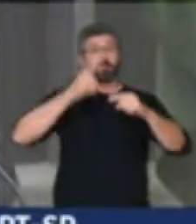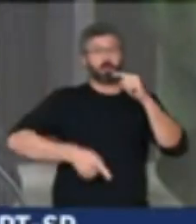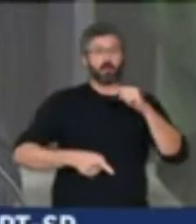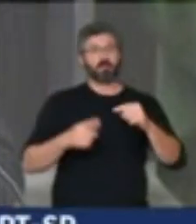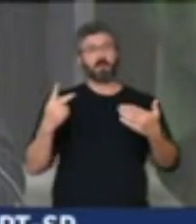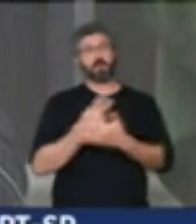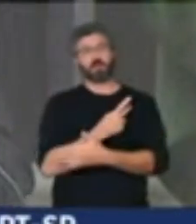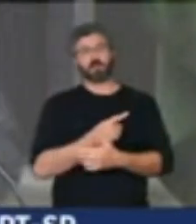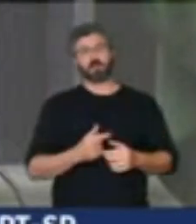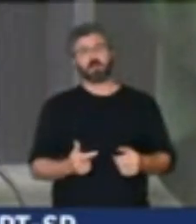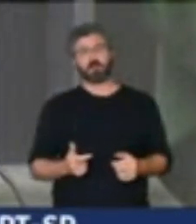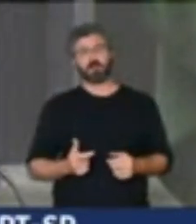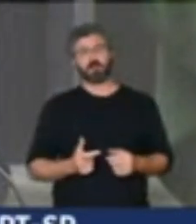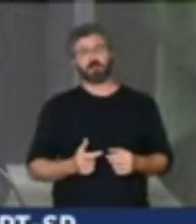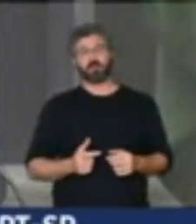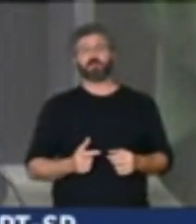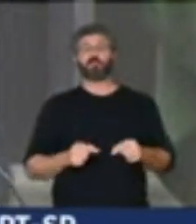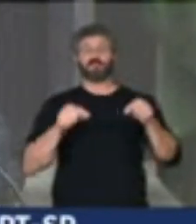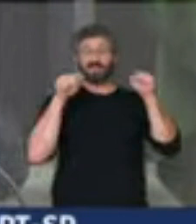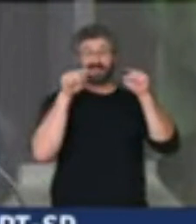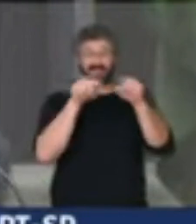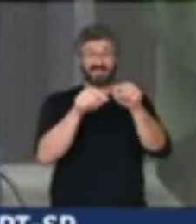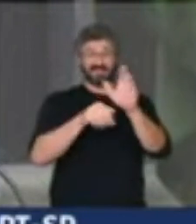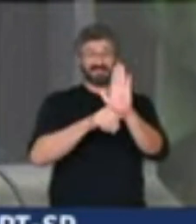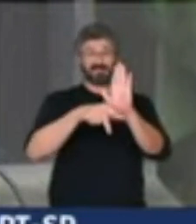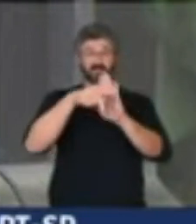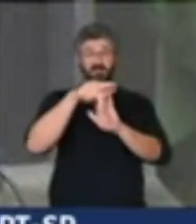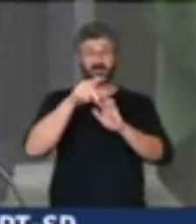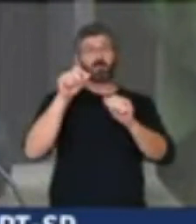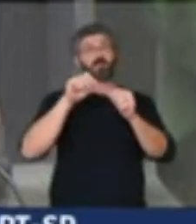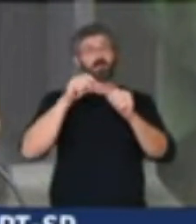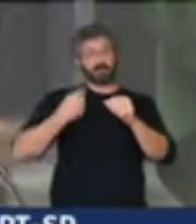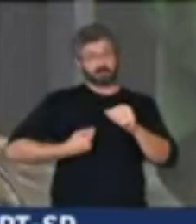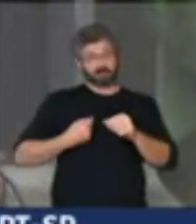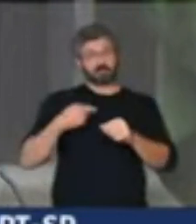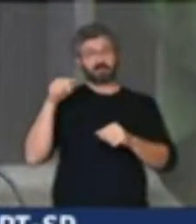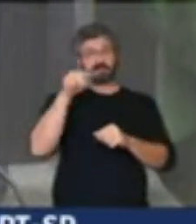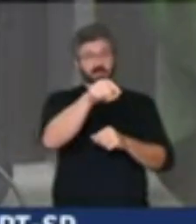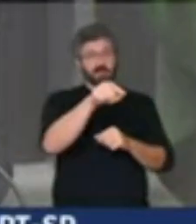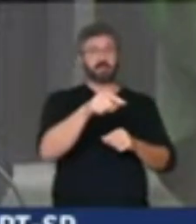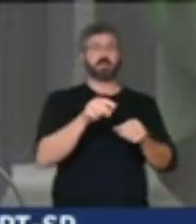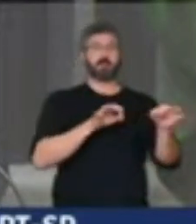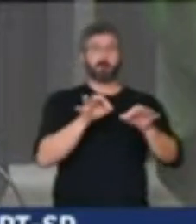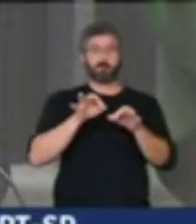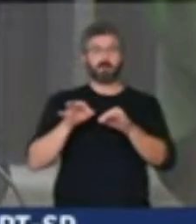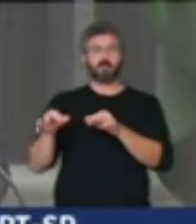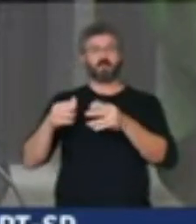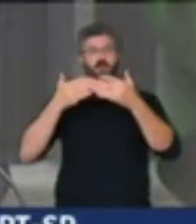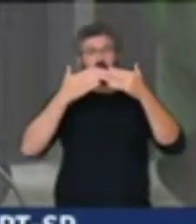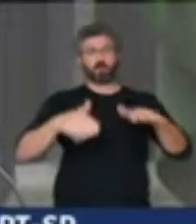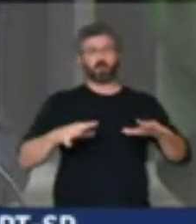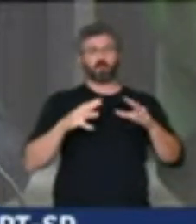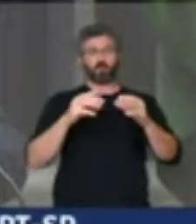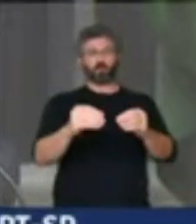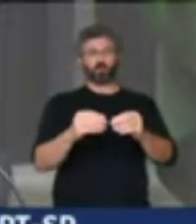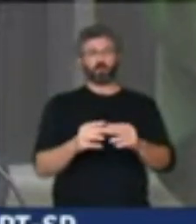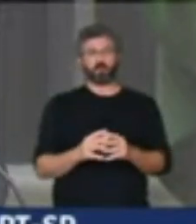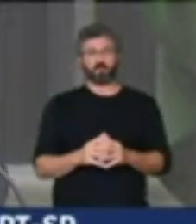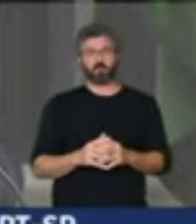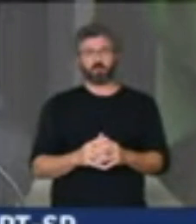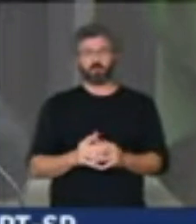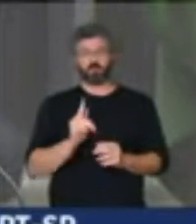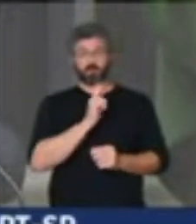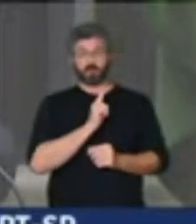aconteça. E essa medida provisória faz parte desse plano de destruição. Esse